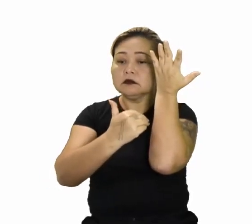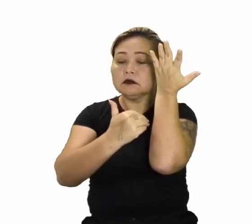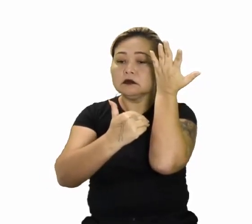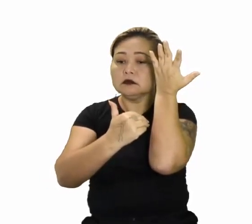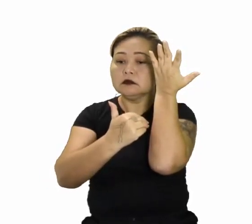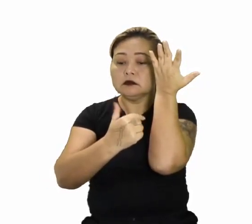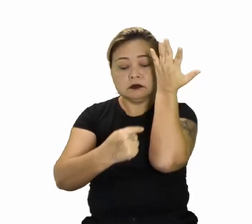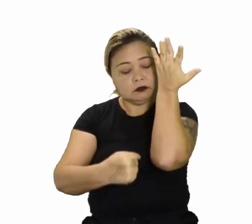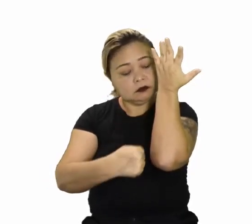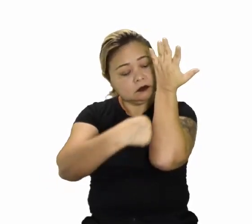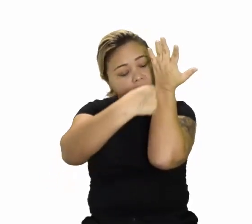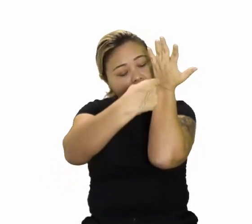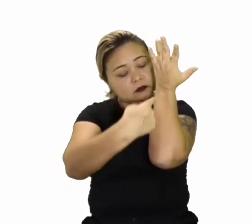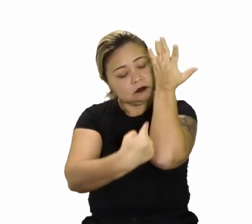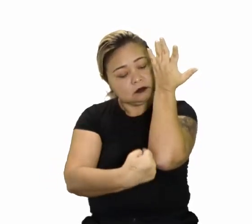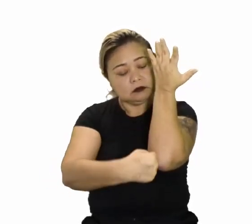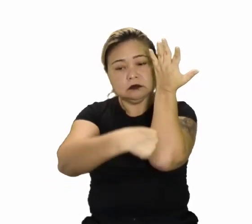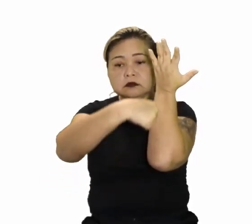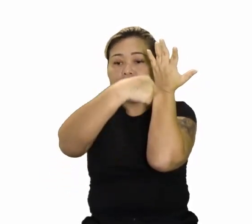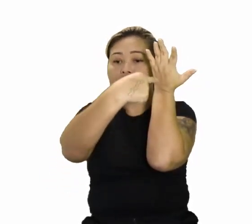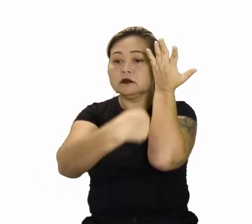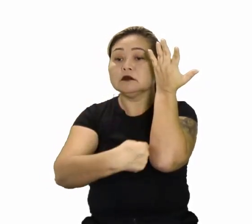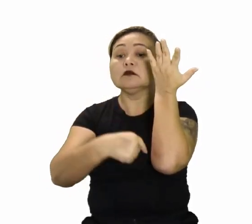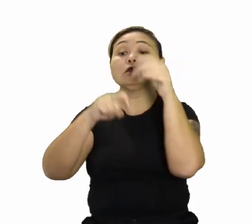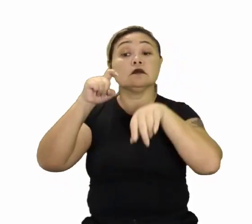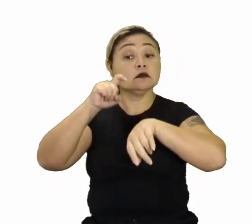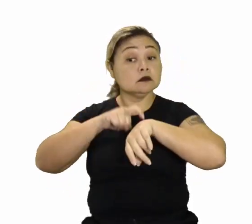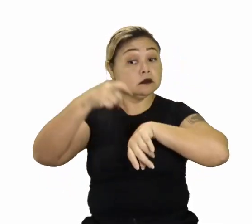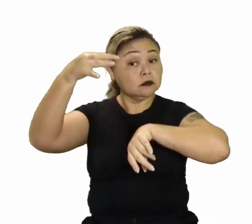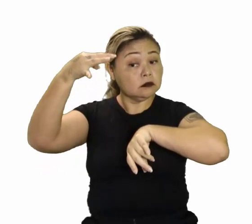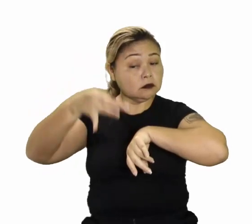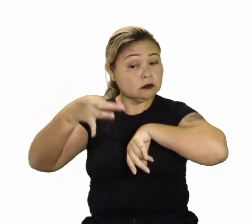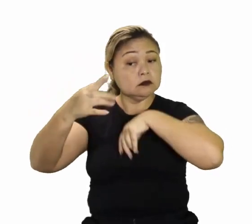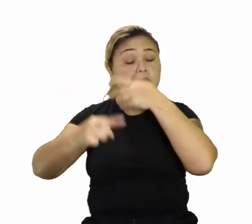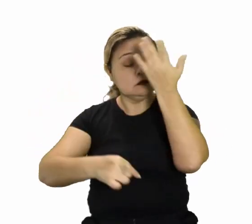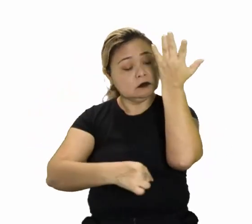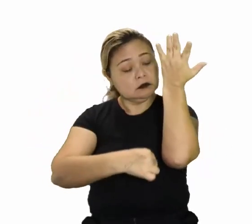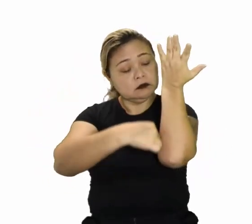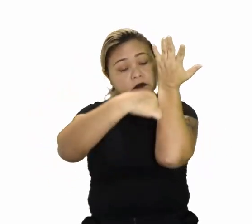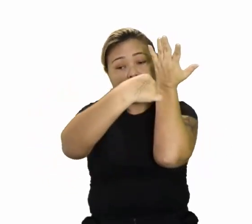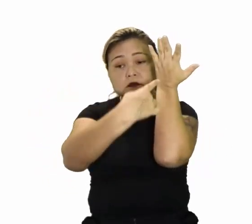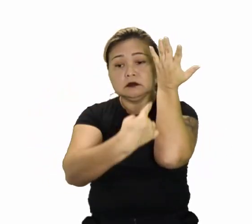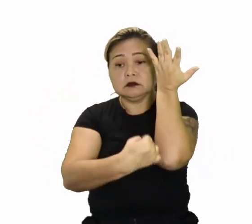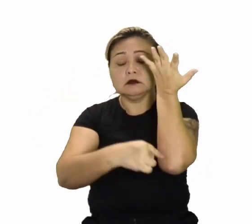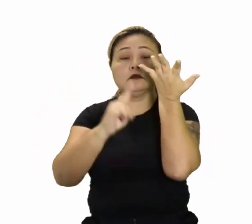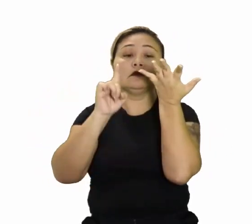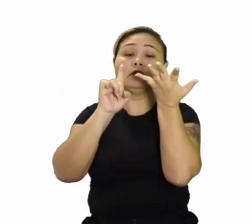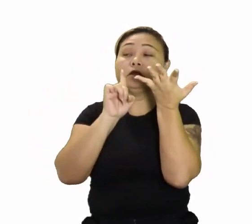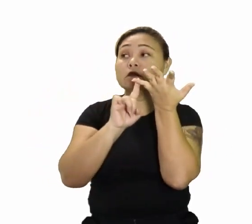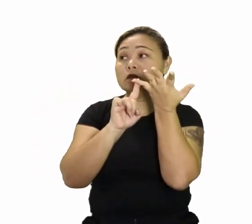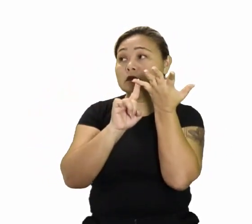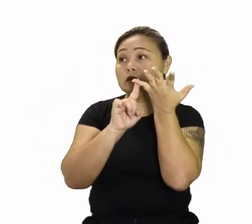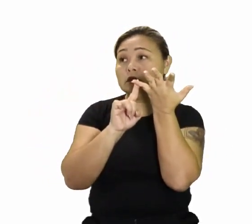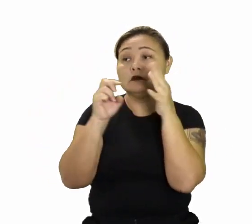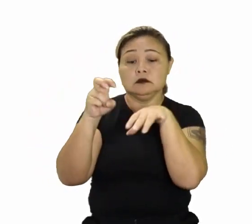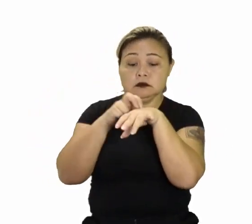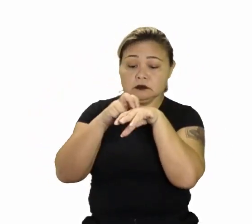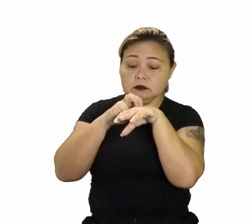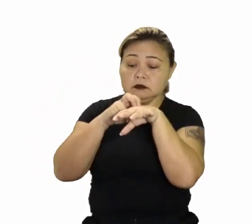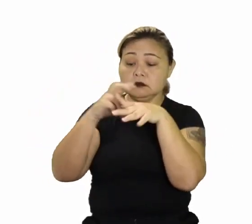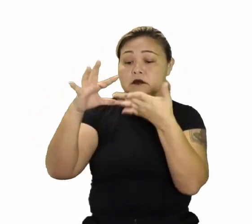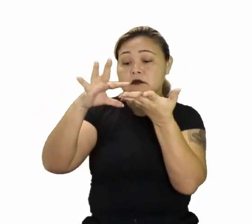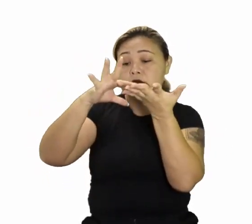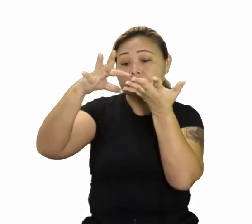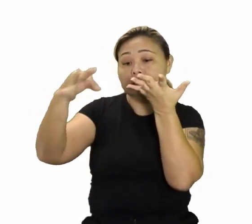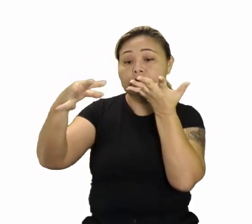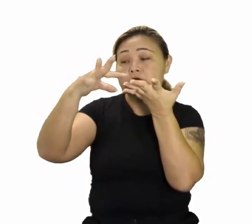hormônios necessários na época exata. Hormônio de produção verde, que são folhas,